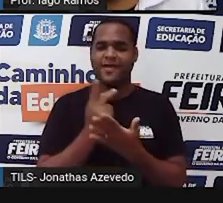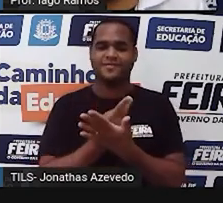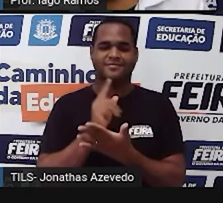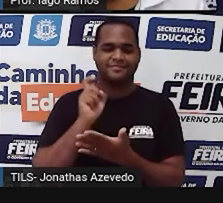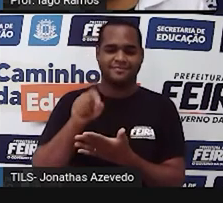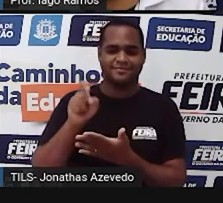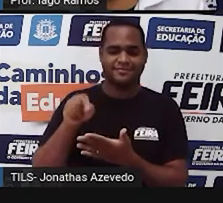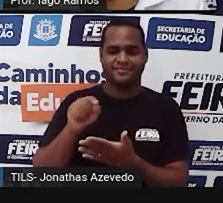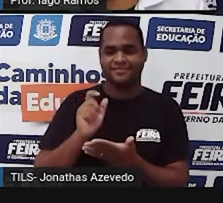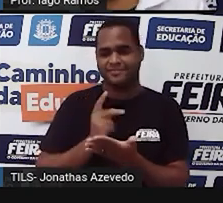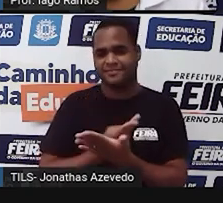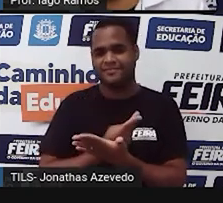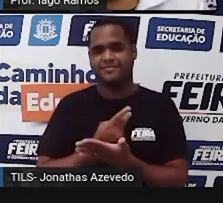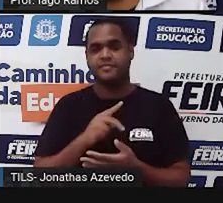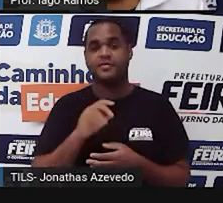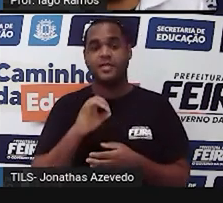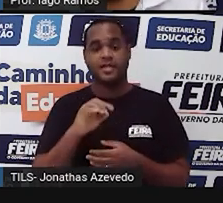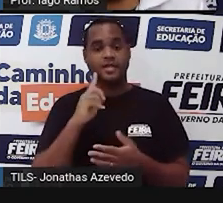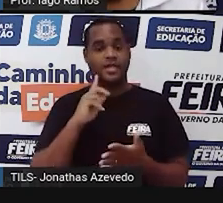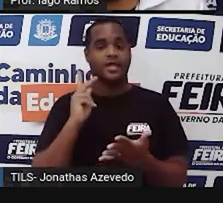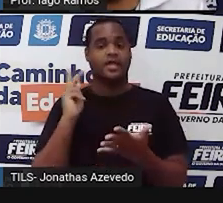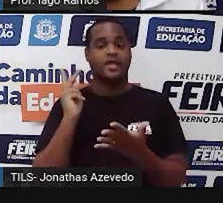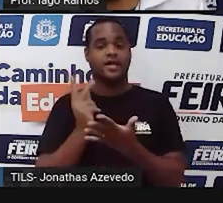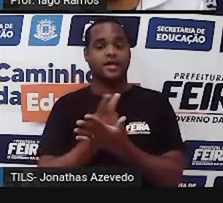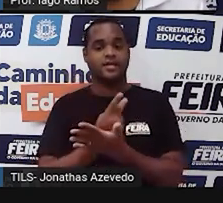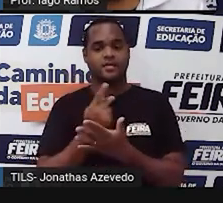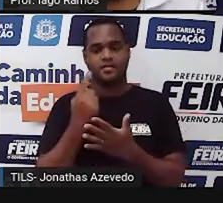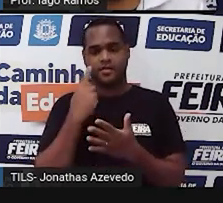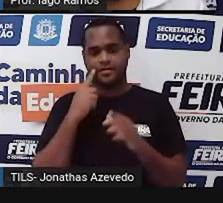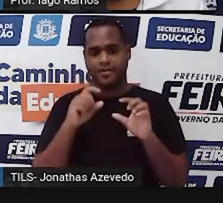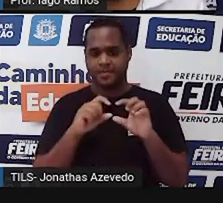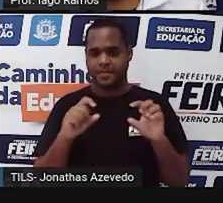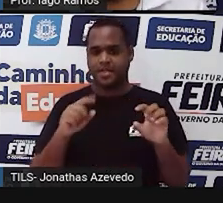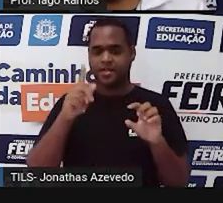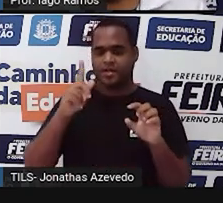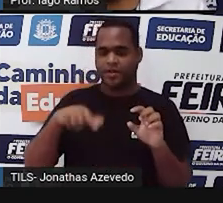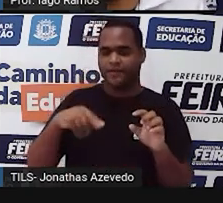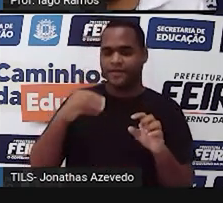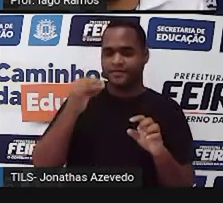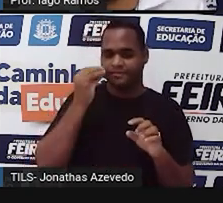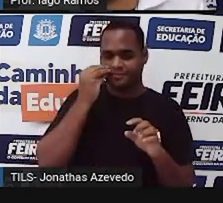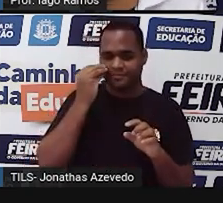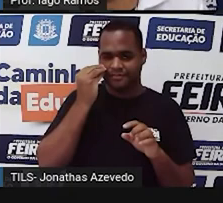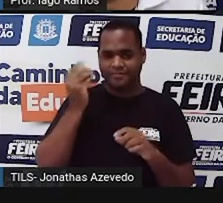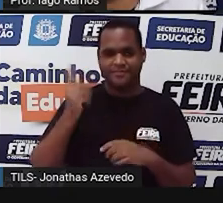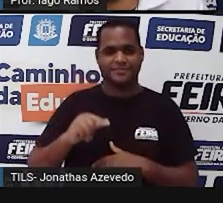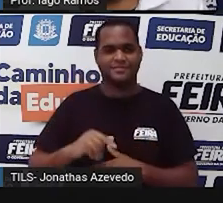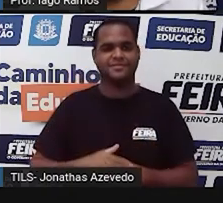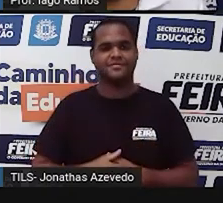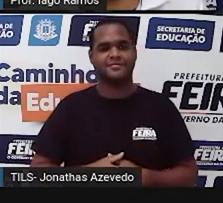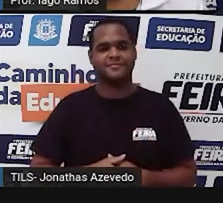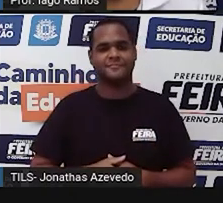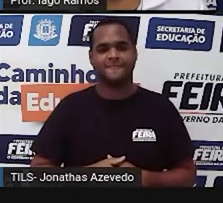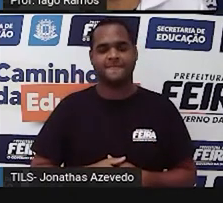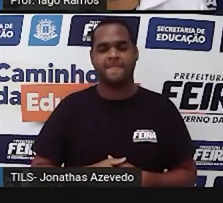Quando a gente erra a pergunta, aparece essa mensagem, é só você clicar em tentar novamente. Tá bom?